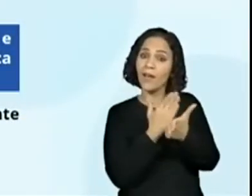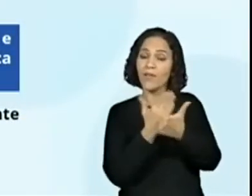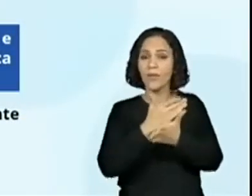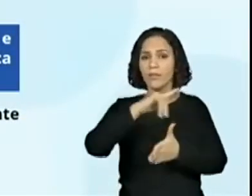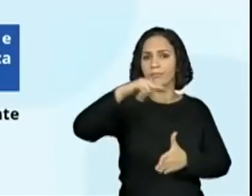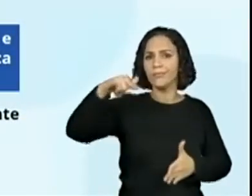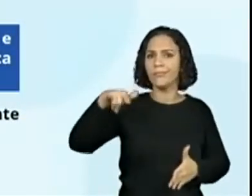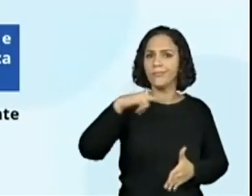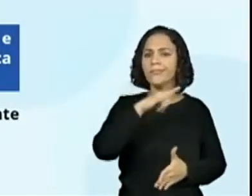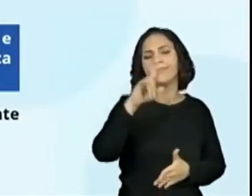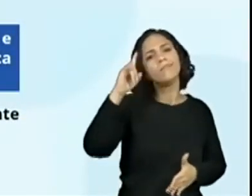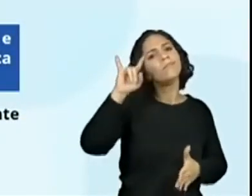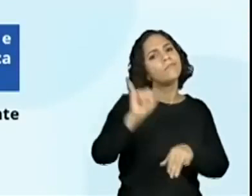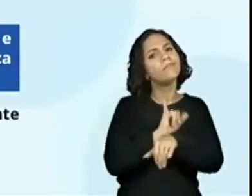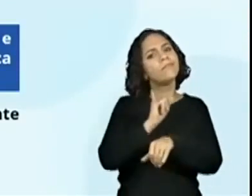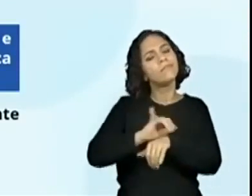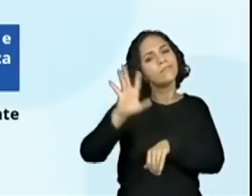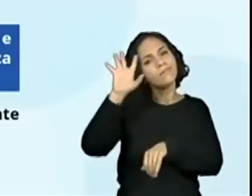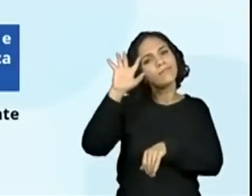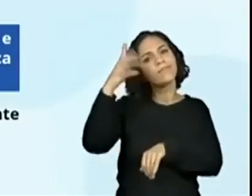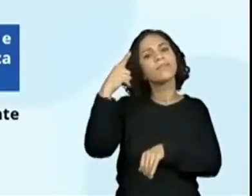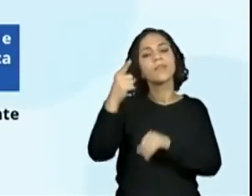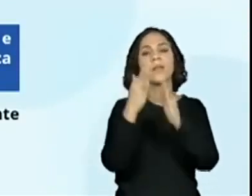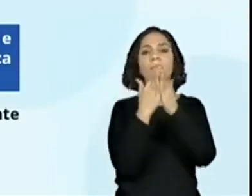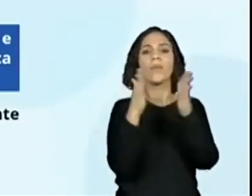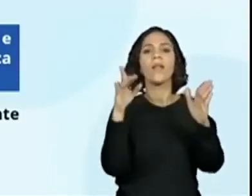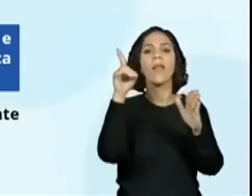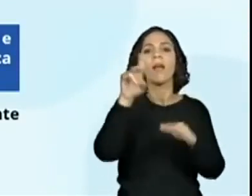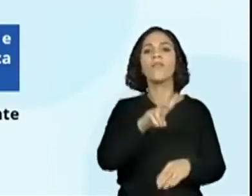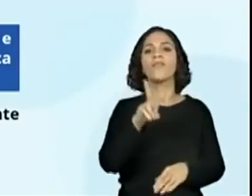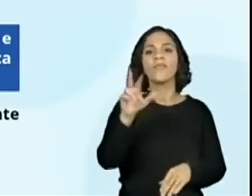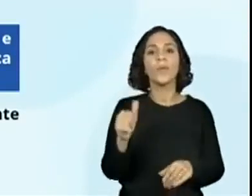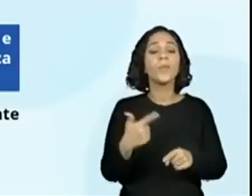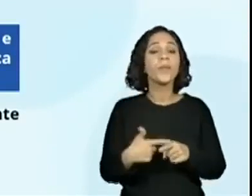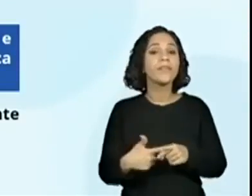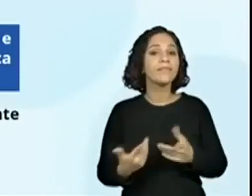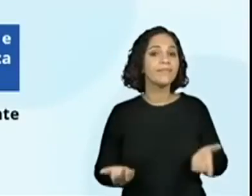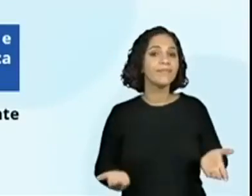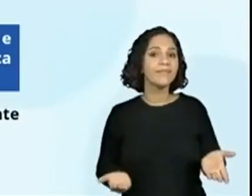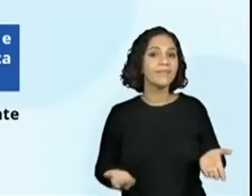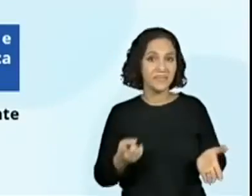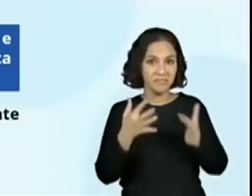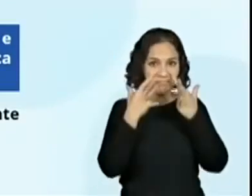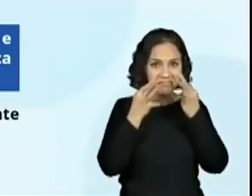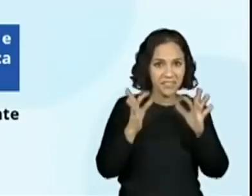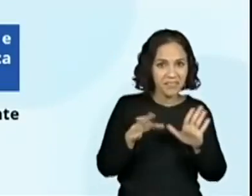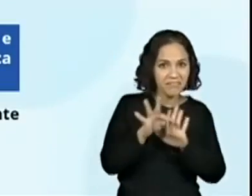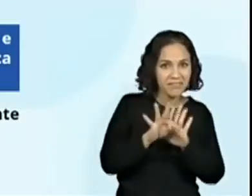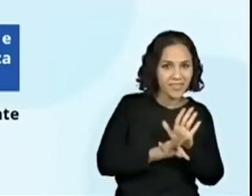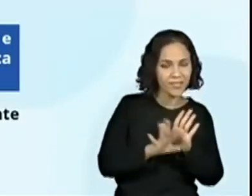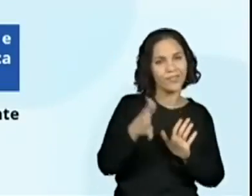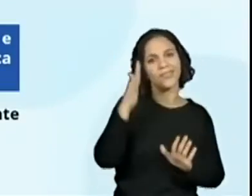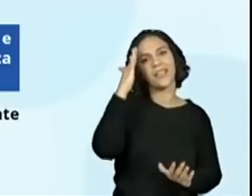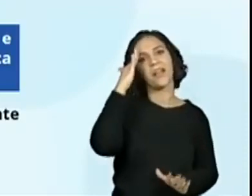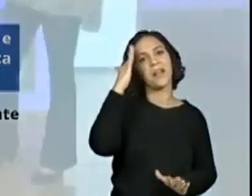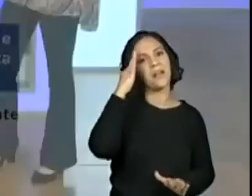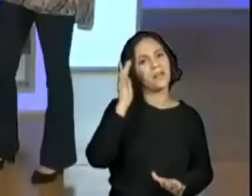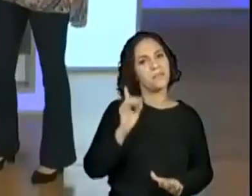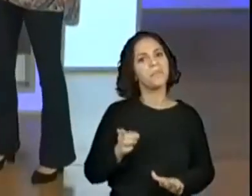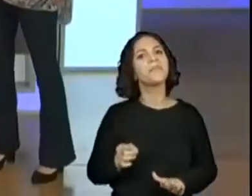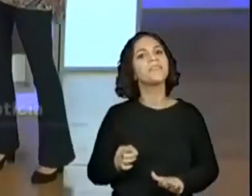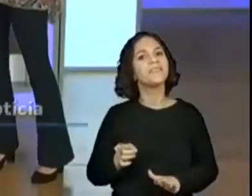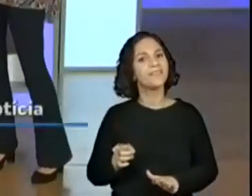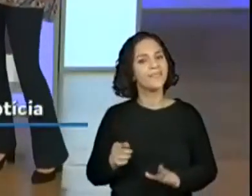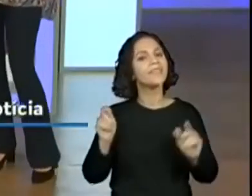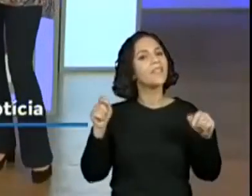importante para a Biblioteca da Virgínia? E aí, quem ficou atento ao texto sabe. É, dá para